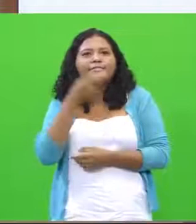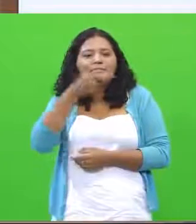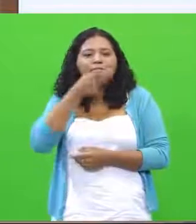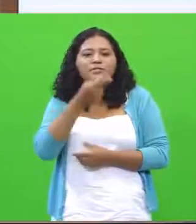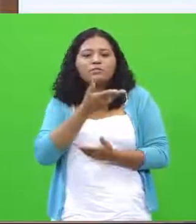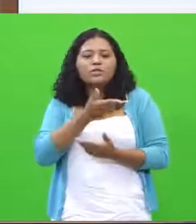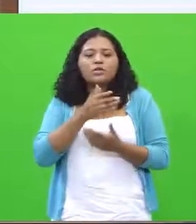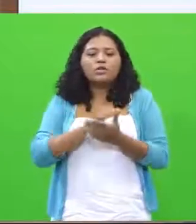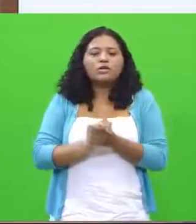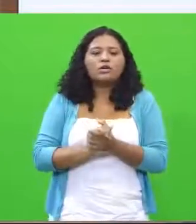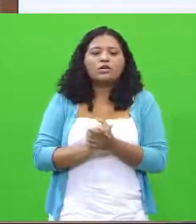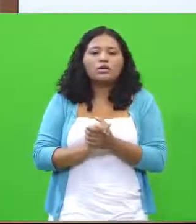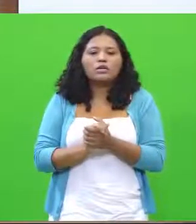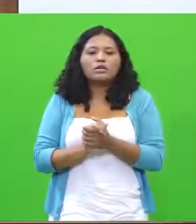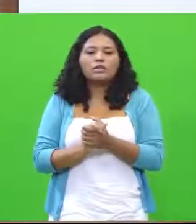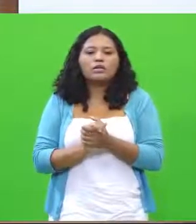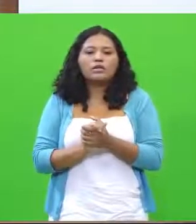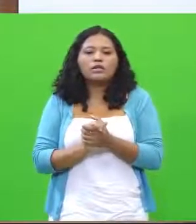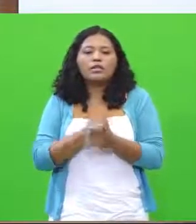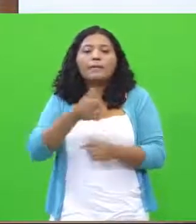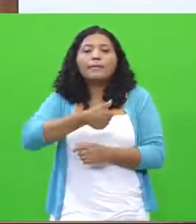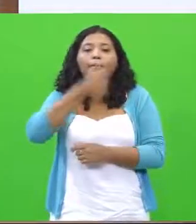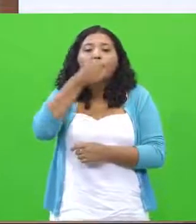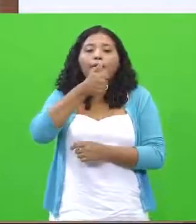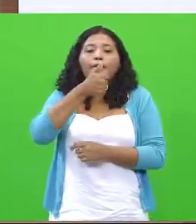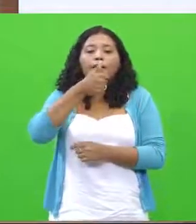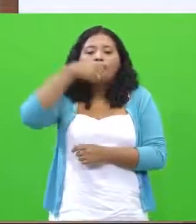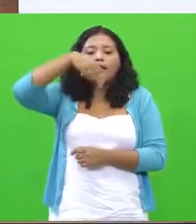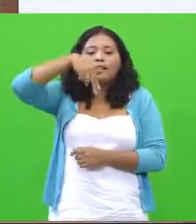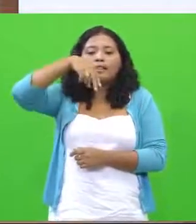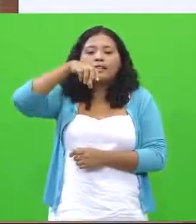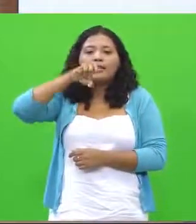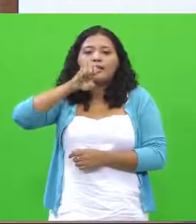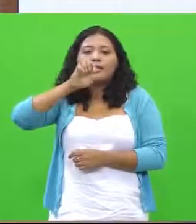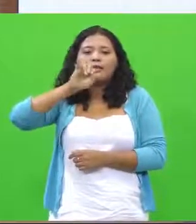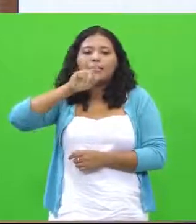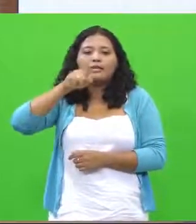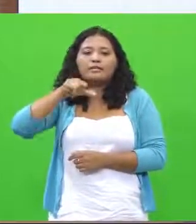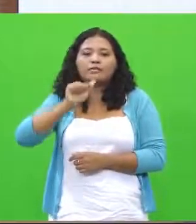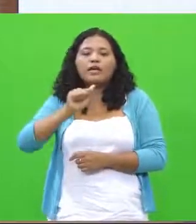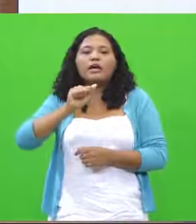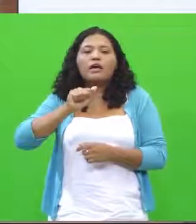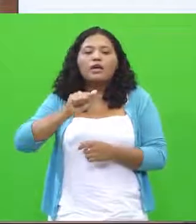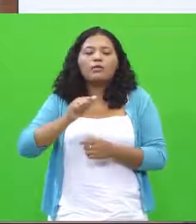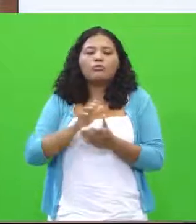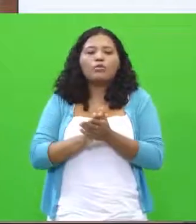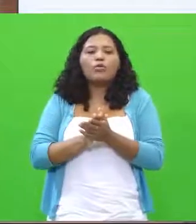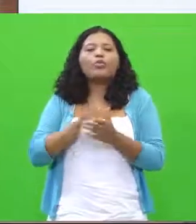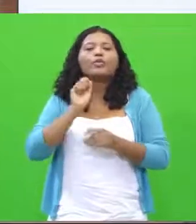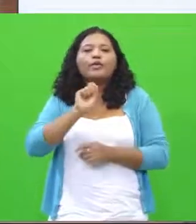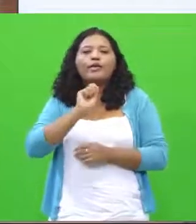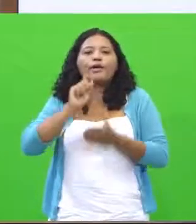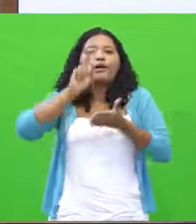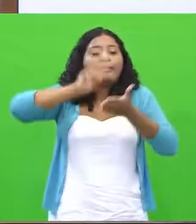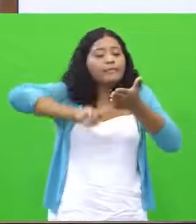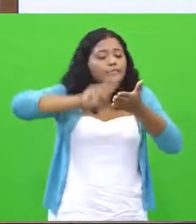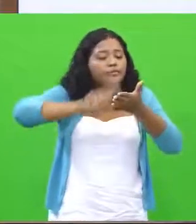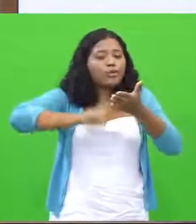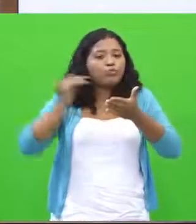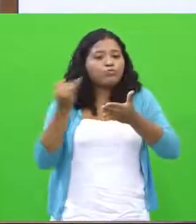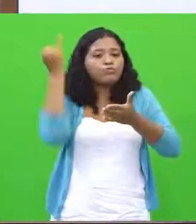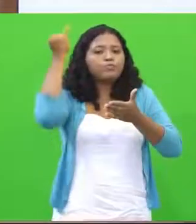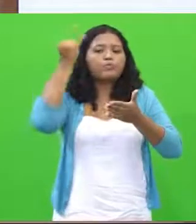complementa a fala da primeira convidada professora Neisa a questão da leitura para